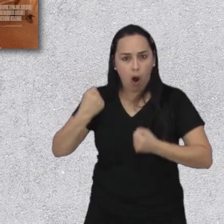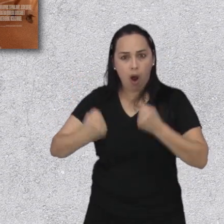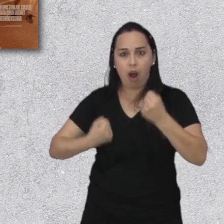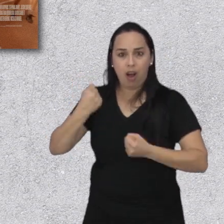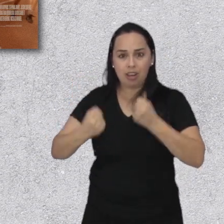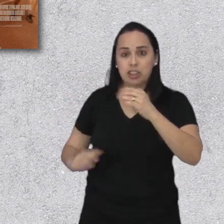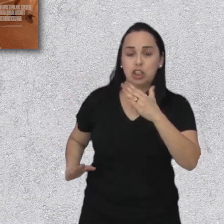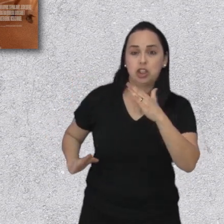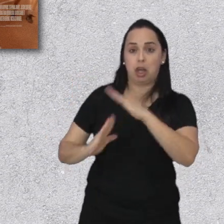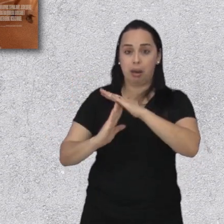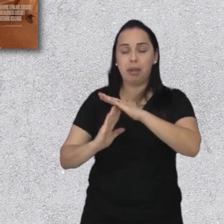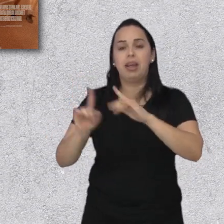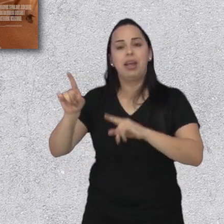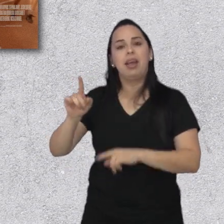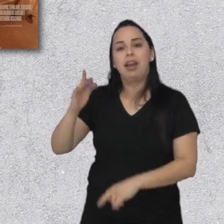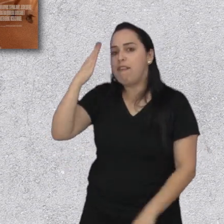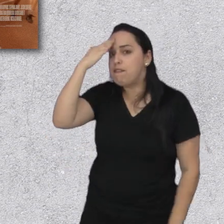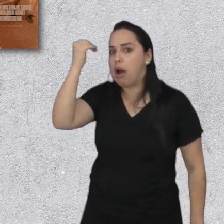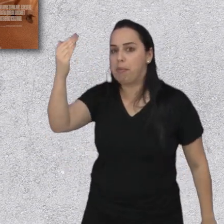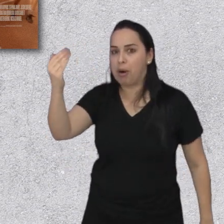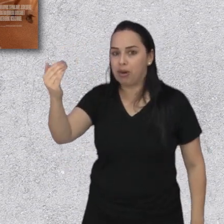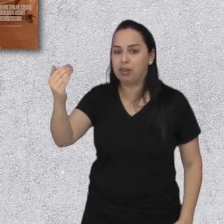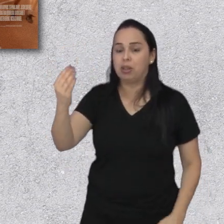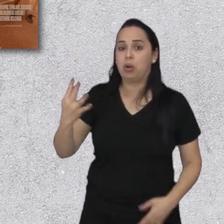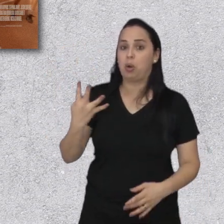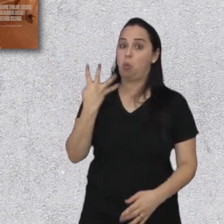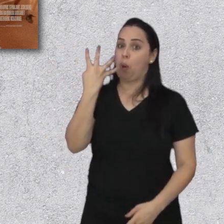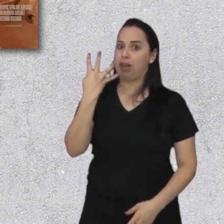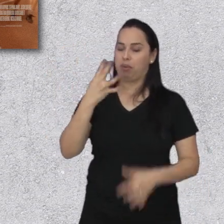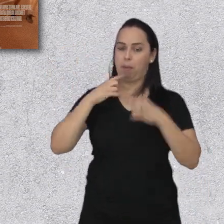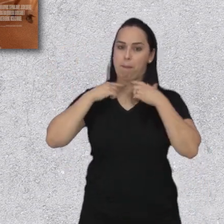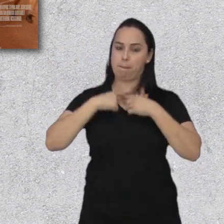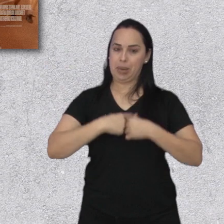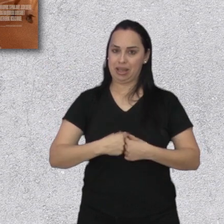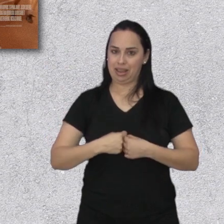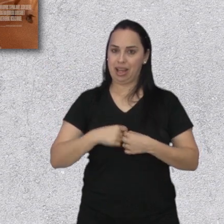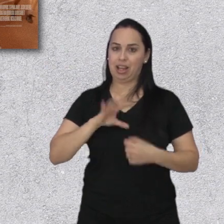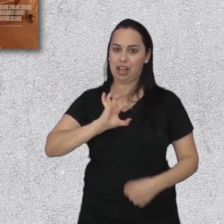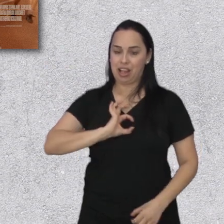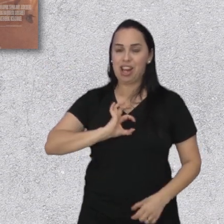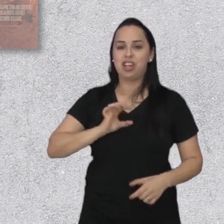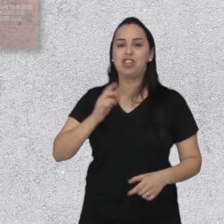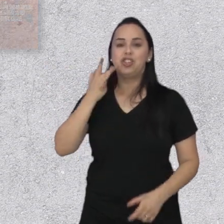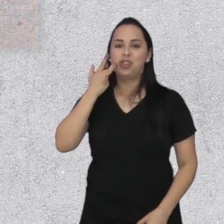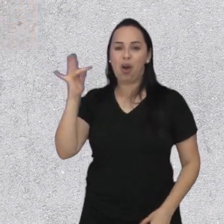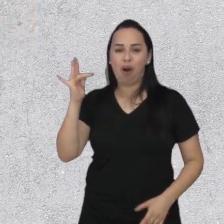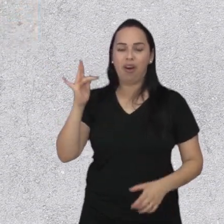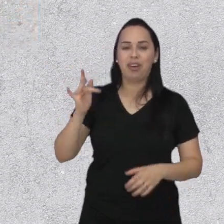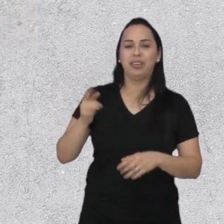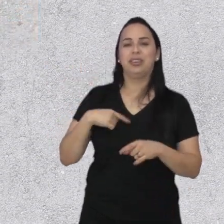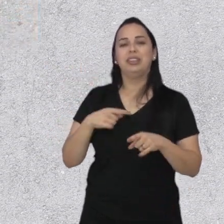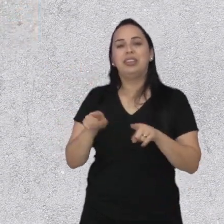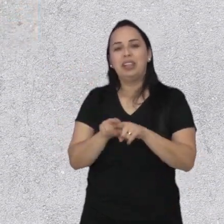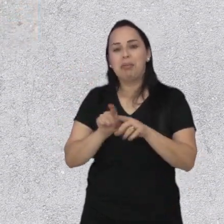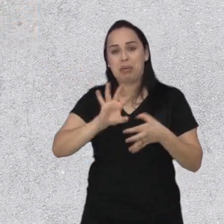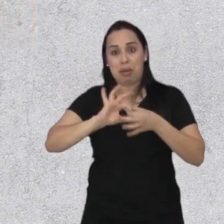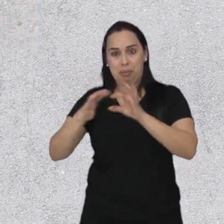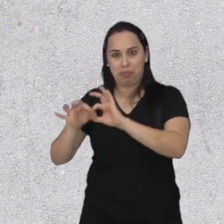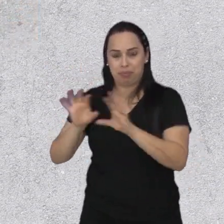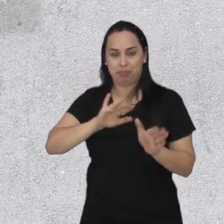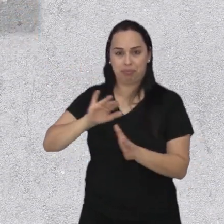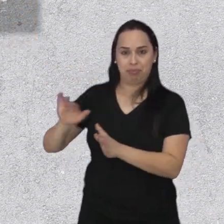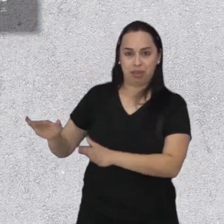corrida. Jesse Ohm se tornou uma lenda no esporte com quatro medalhas olímpicas de ouro. Vamos conferir o próximo?